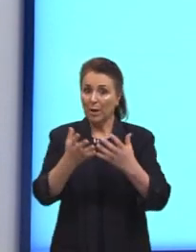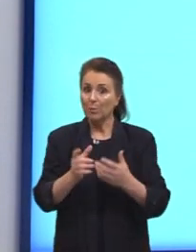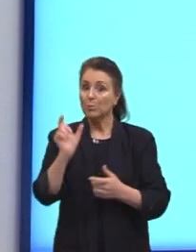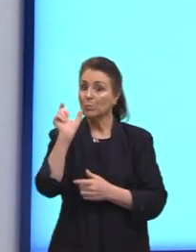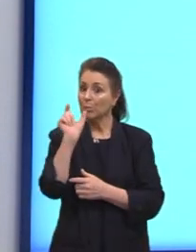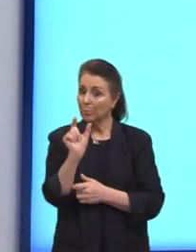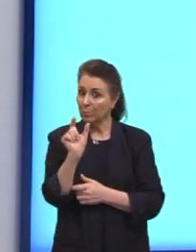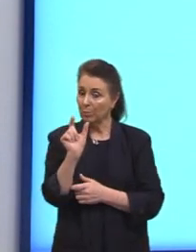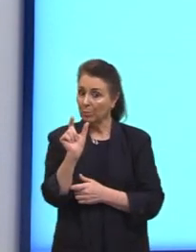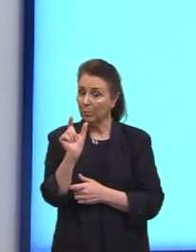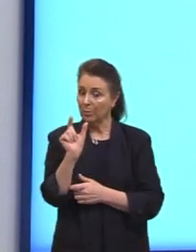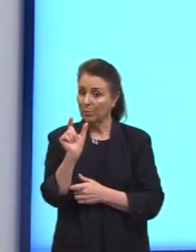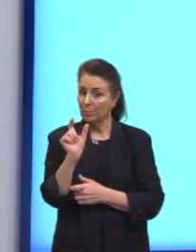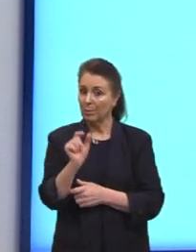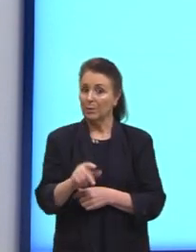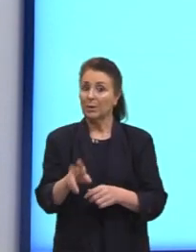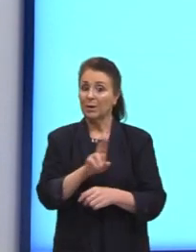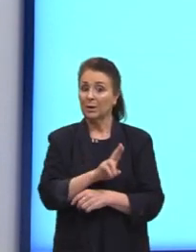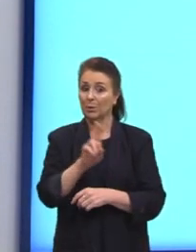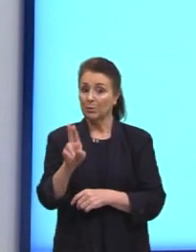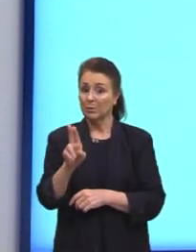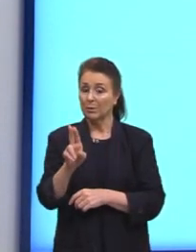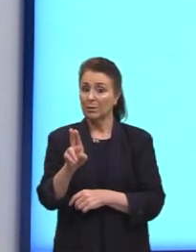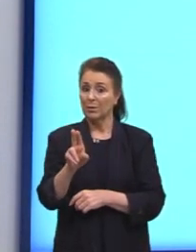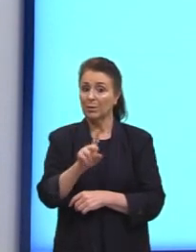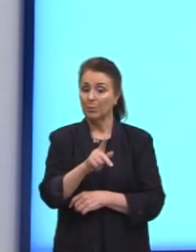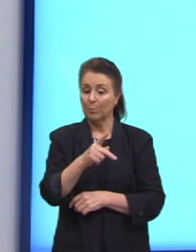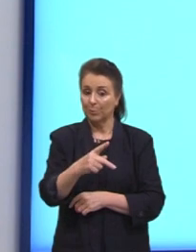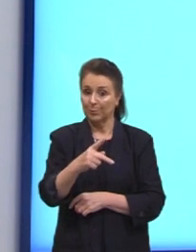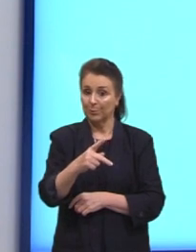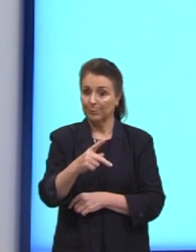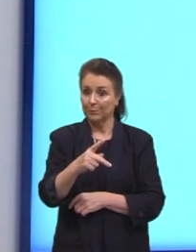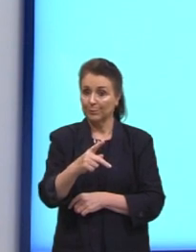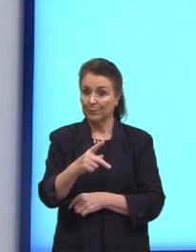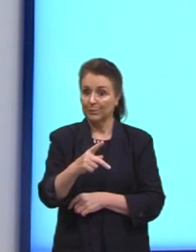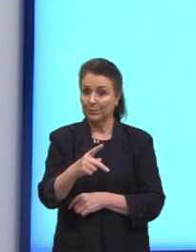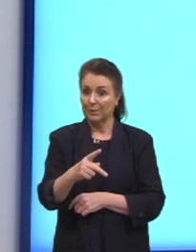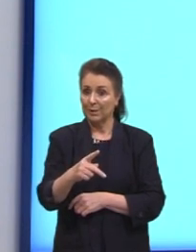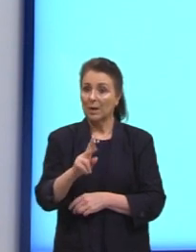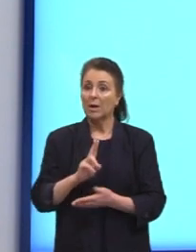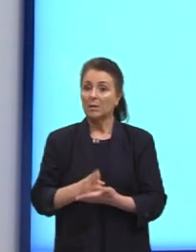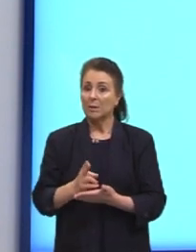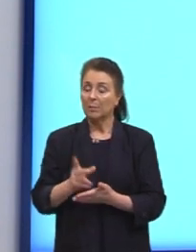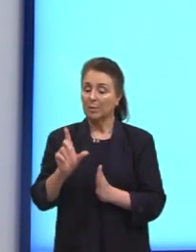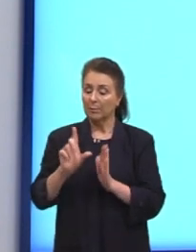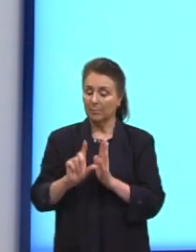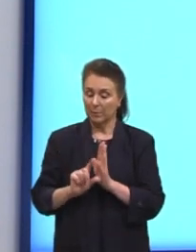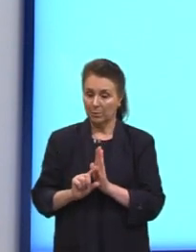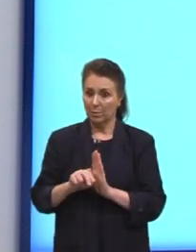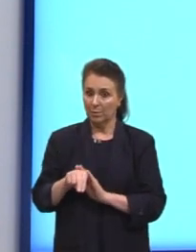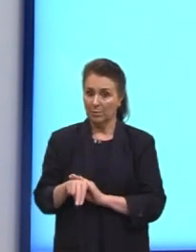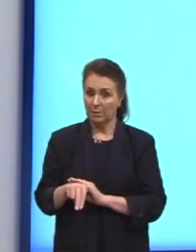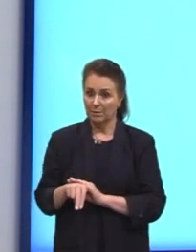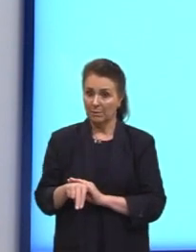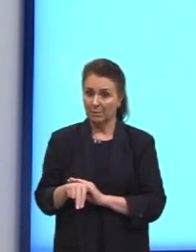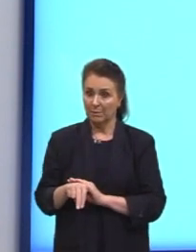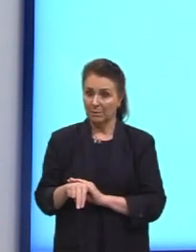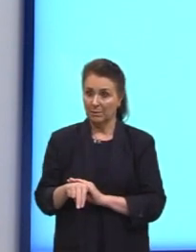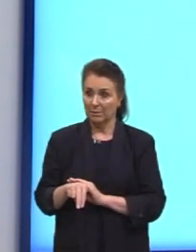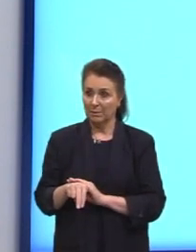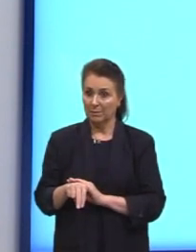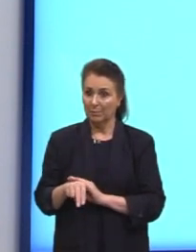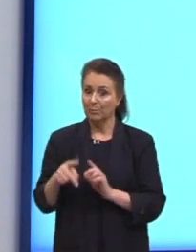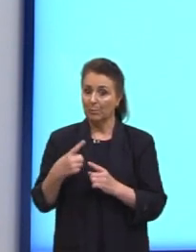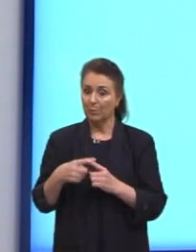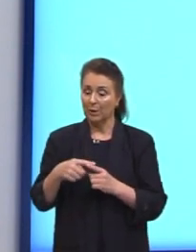vai ser o P. O que a gente precisa lembrar? O P, ele tem que ser sempre menor do que o N. Por quê? O